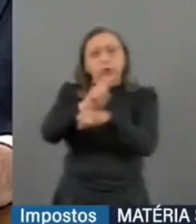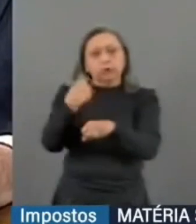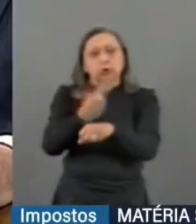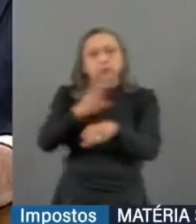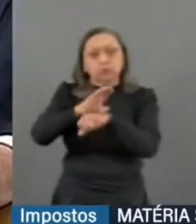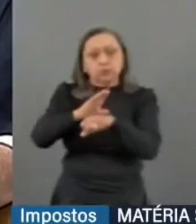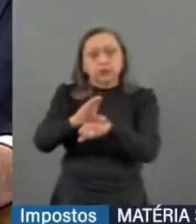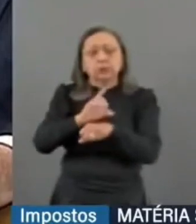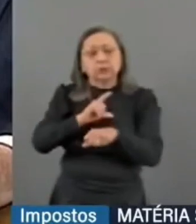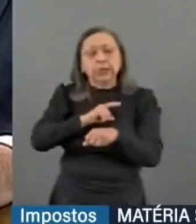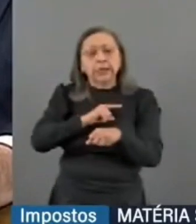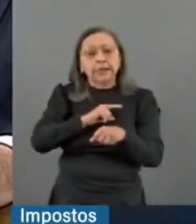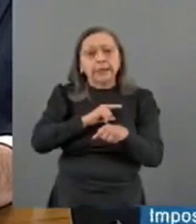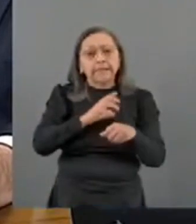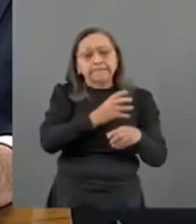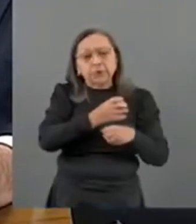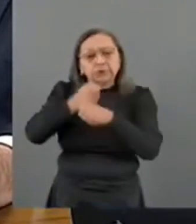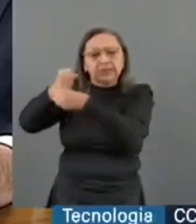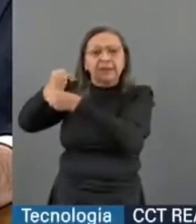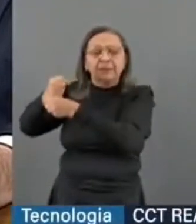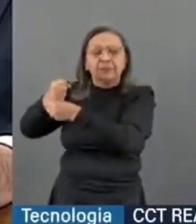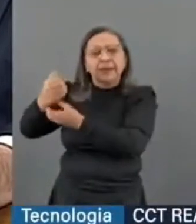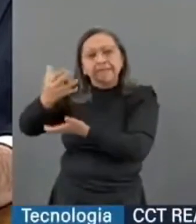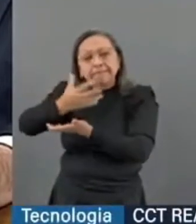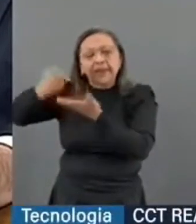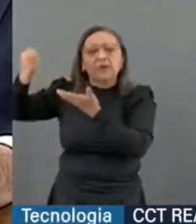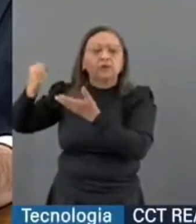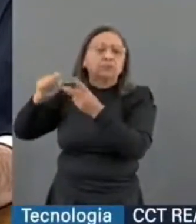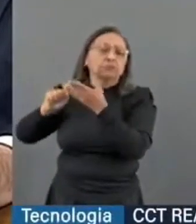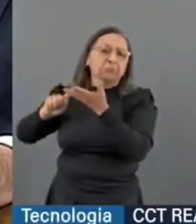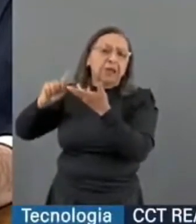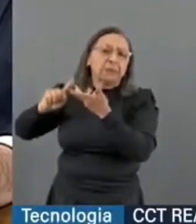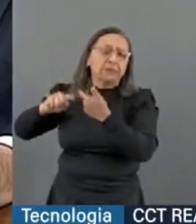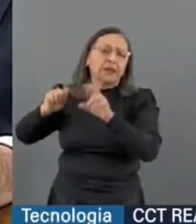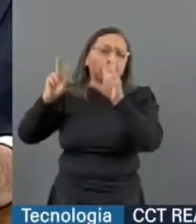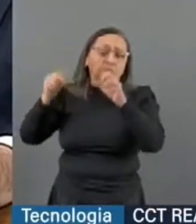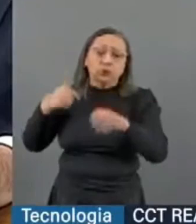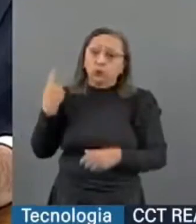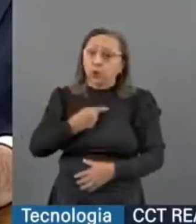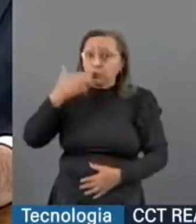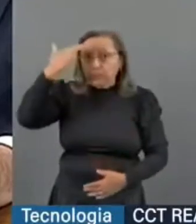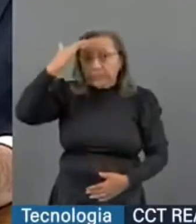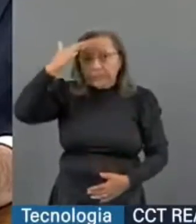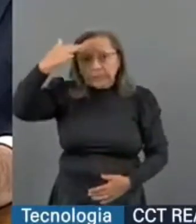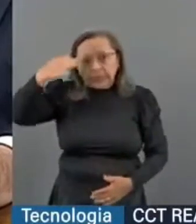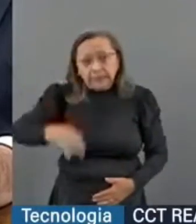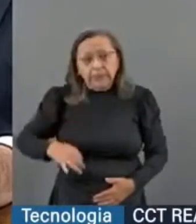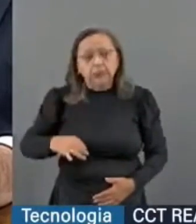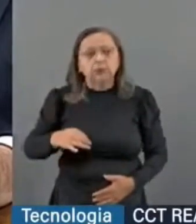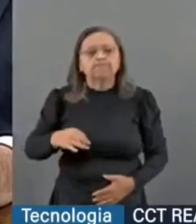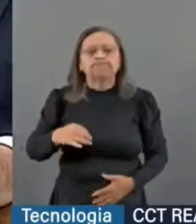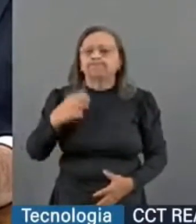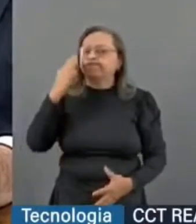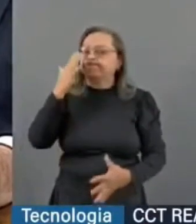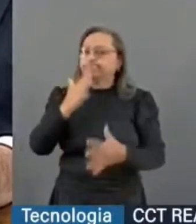tem avocado para si, tem avocado, melhor dizendo, para si, questões que, no nosso entendimento, atropela